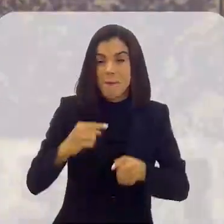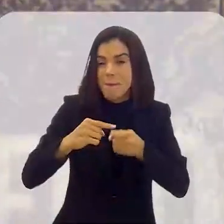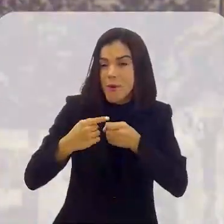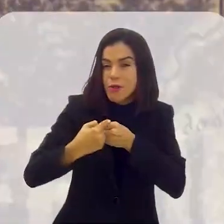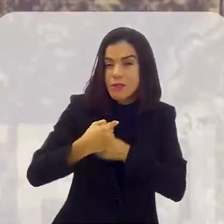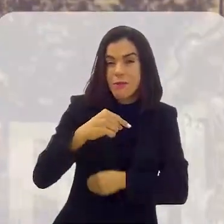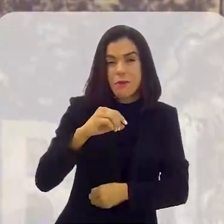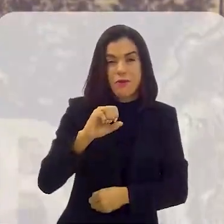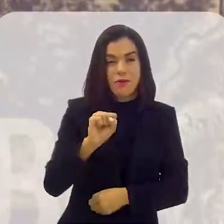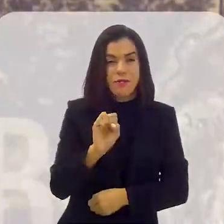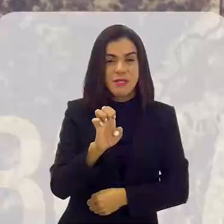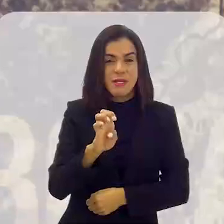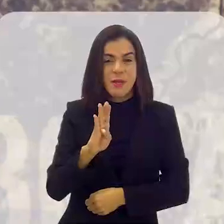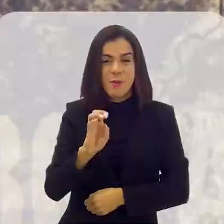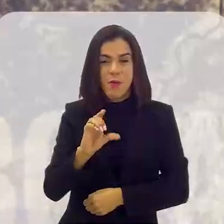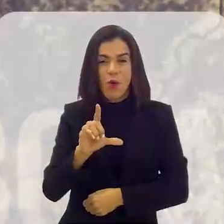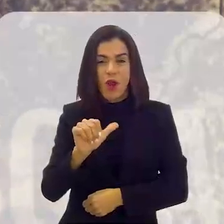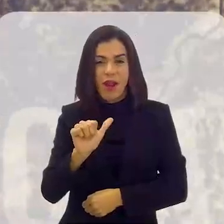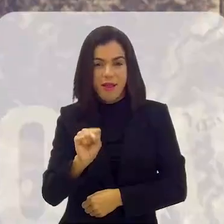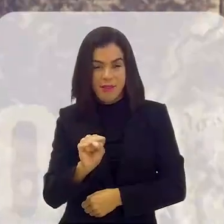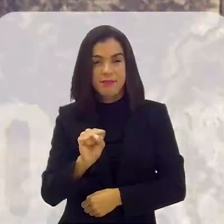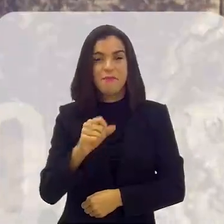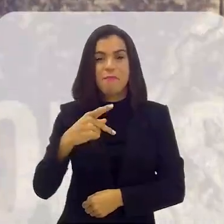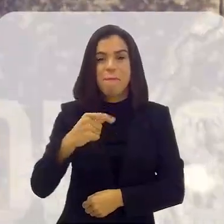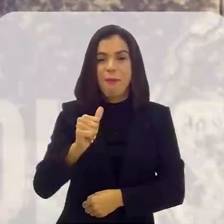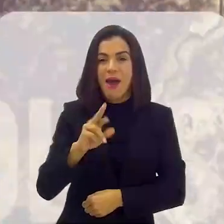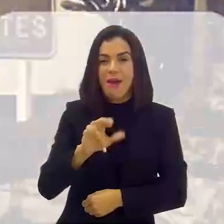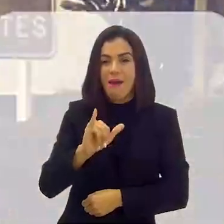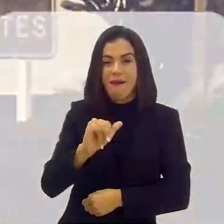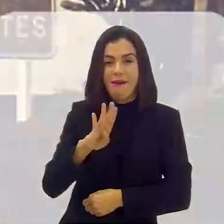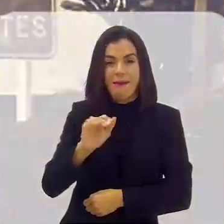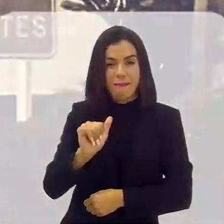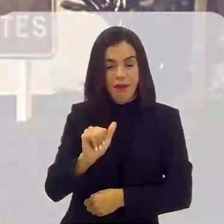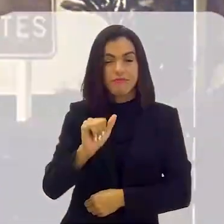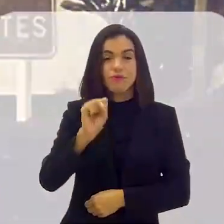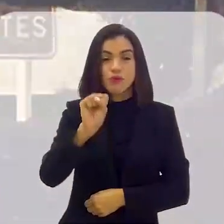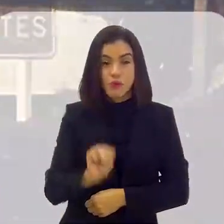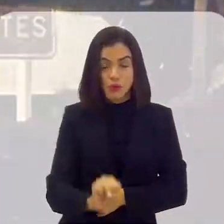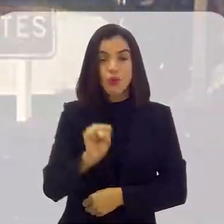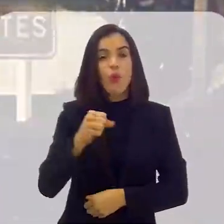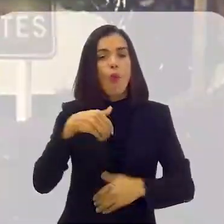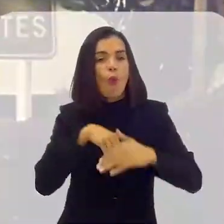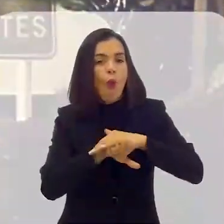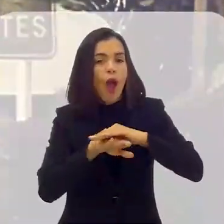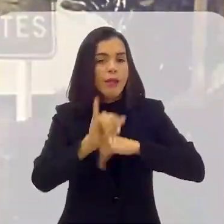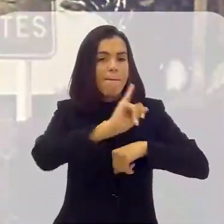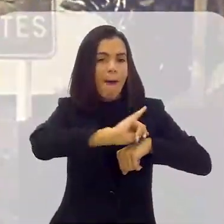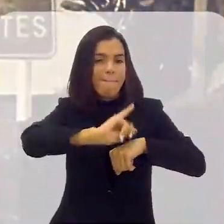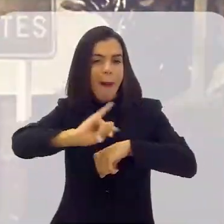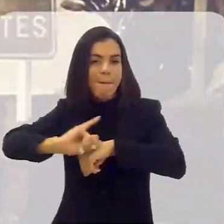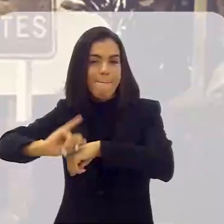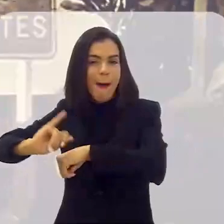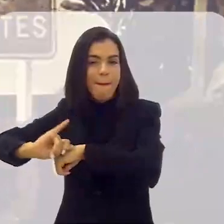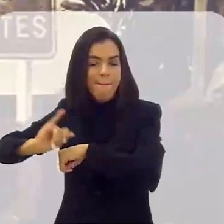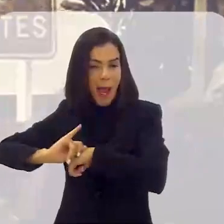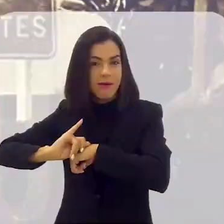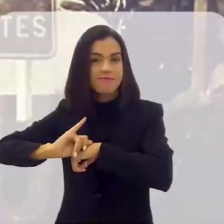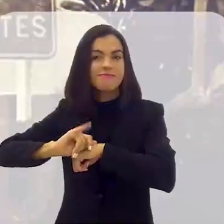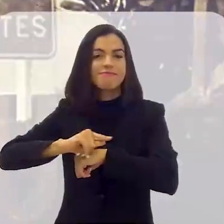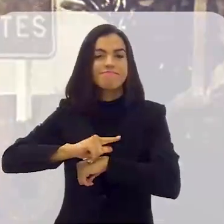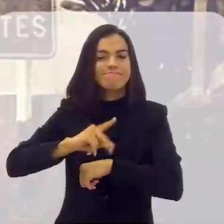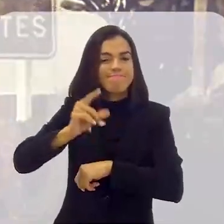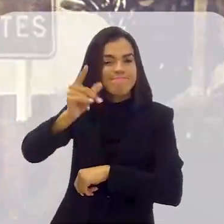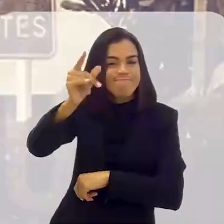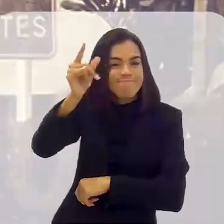Em cebolas, distrito de Paraíba do Sul, o Museu Sacro Histórico de Tiradentes guarda relíquias do